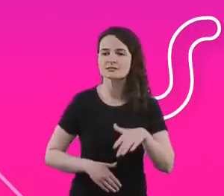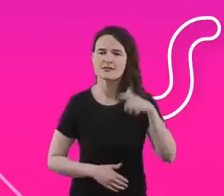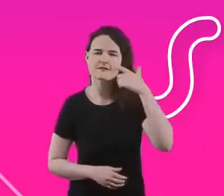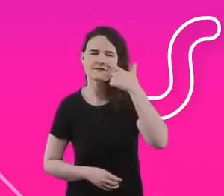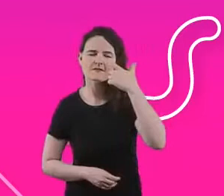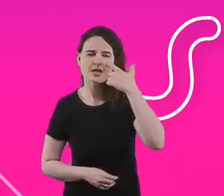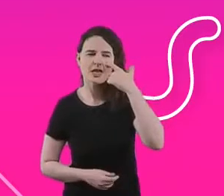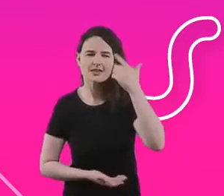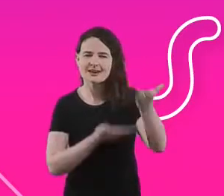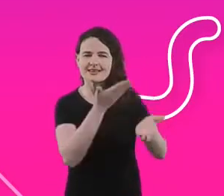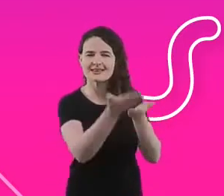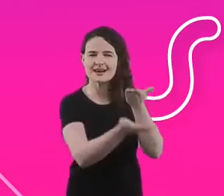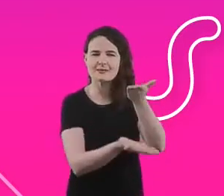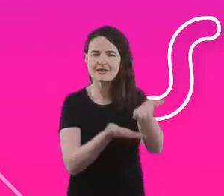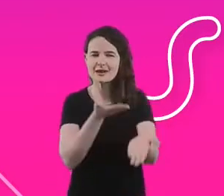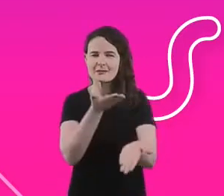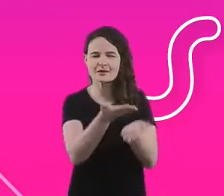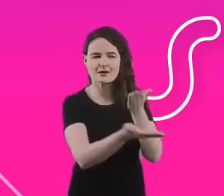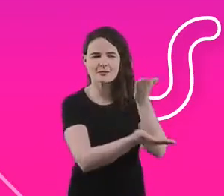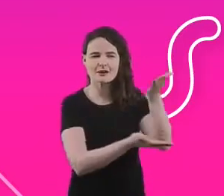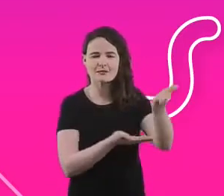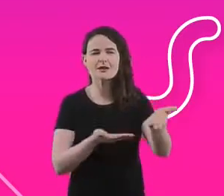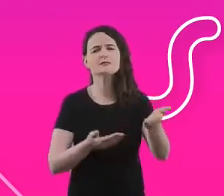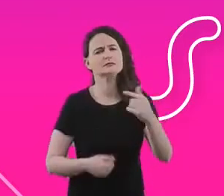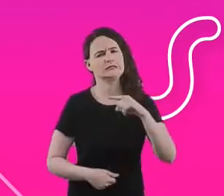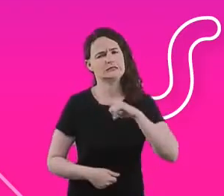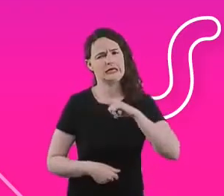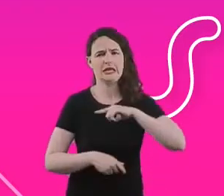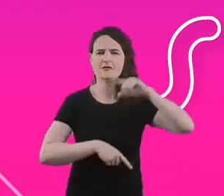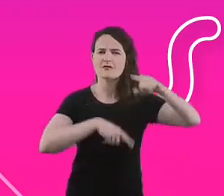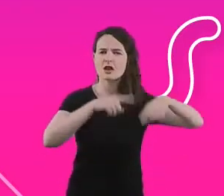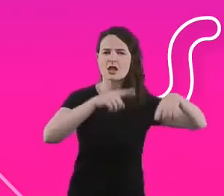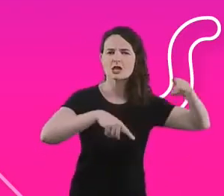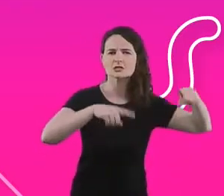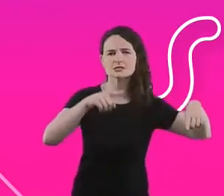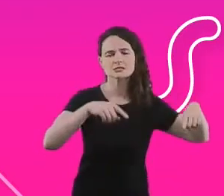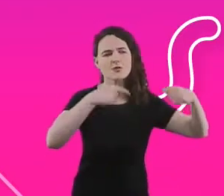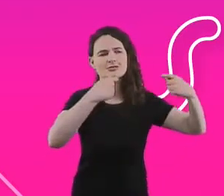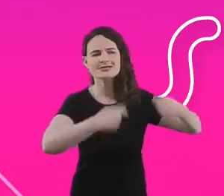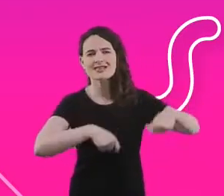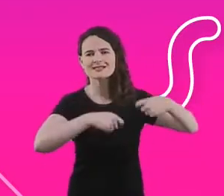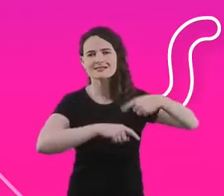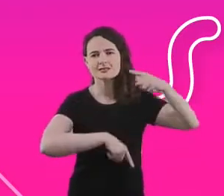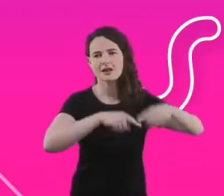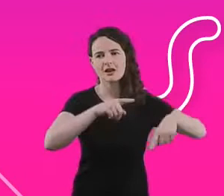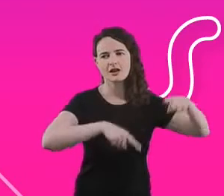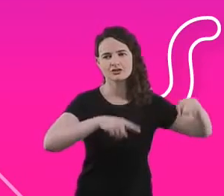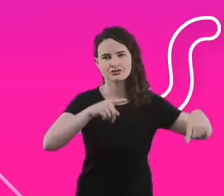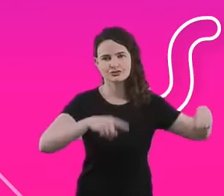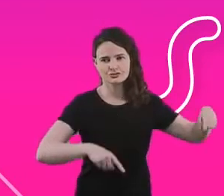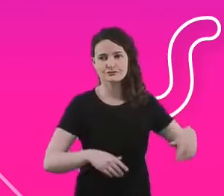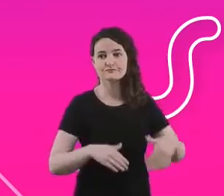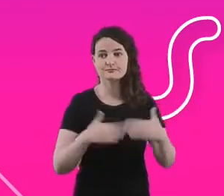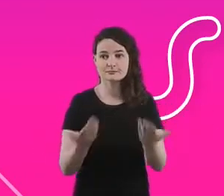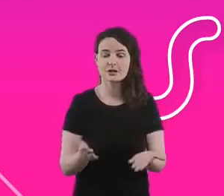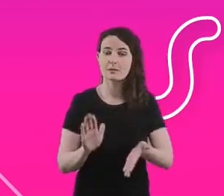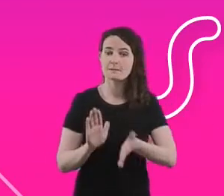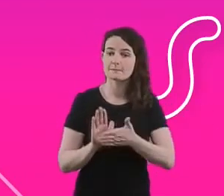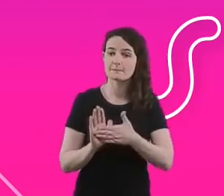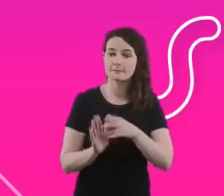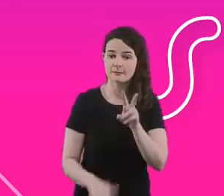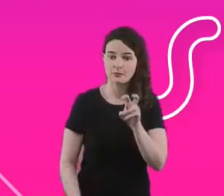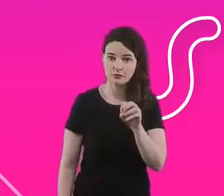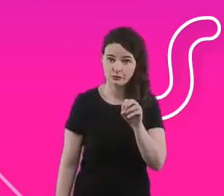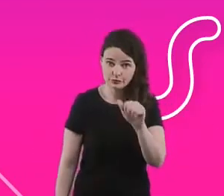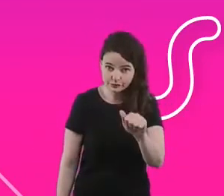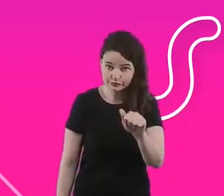mundo como uma coisa só, a sabe que existem nuances e coisas diferenciais. A gente, além do VOA, que a Andresa falou, para organizações sociais, a